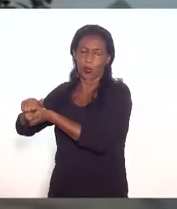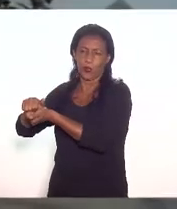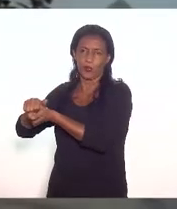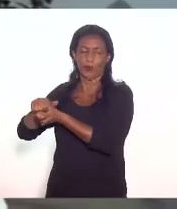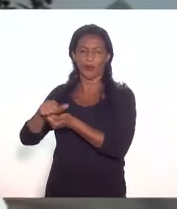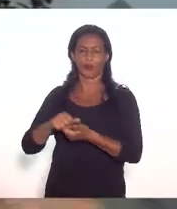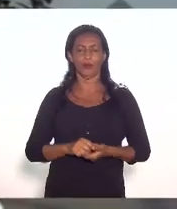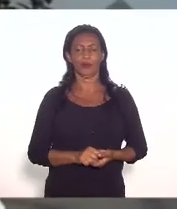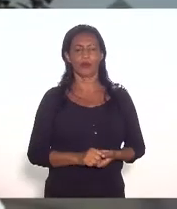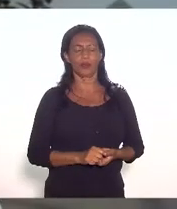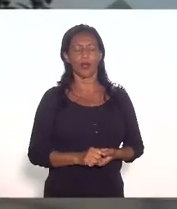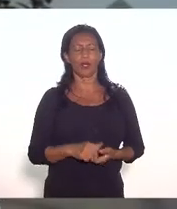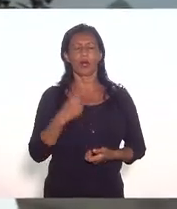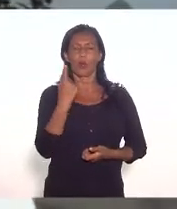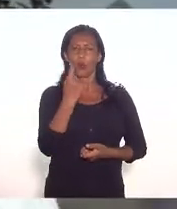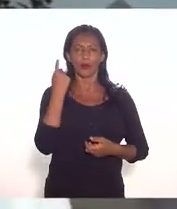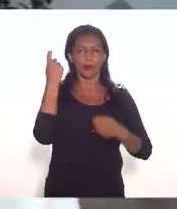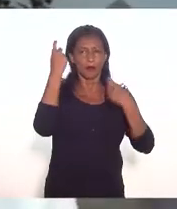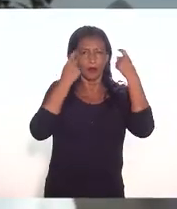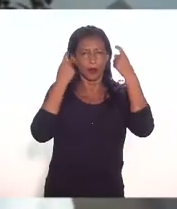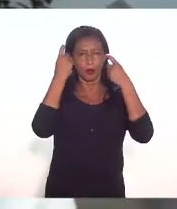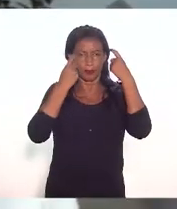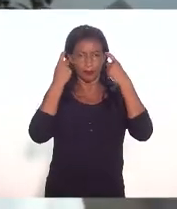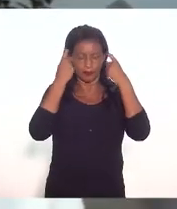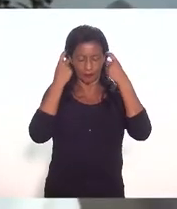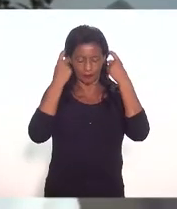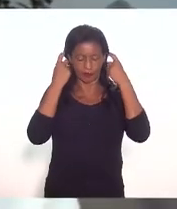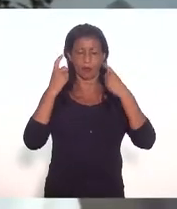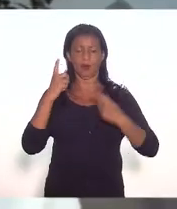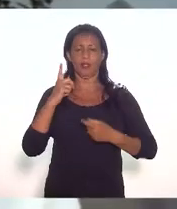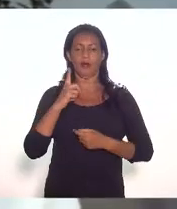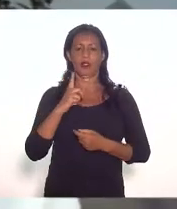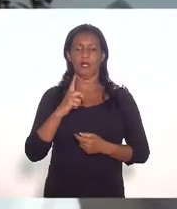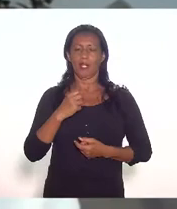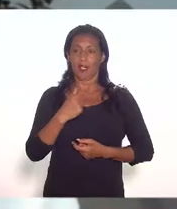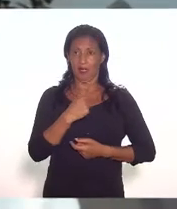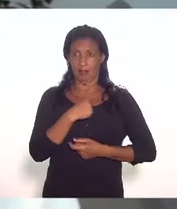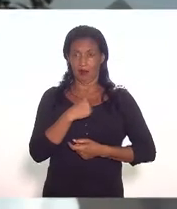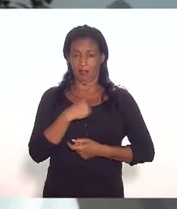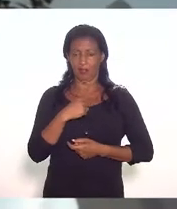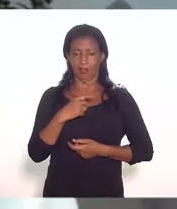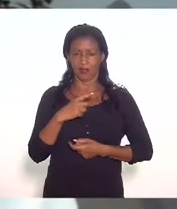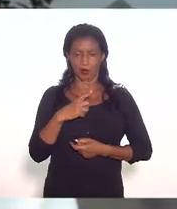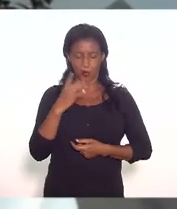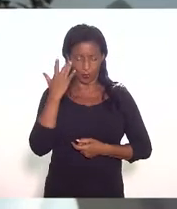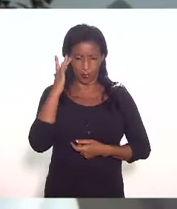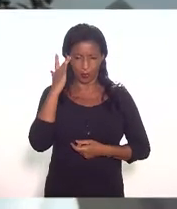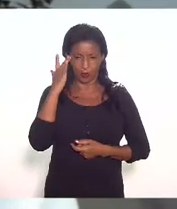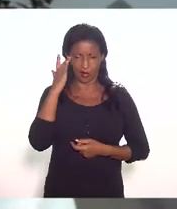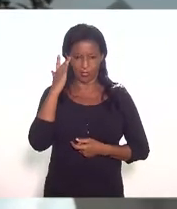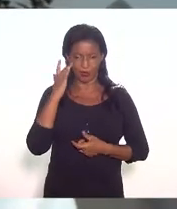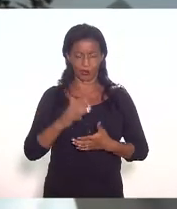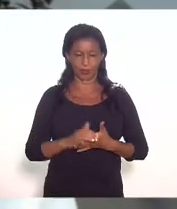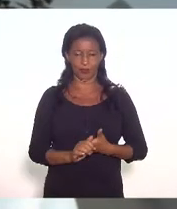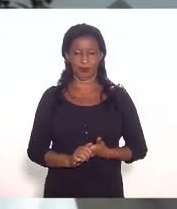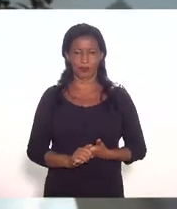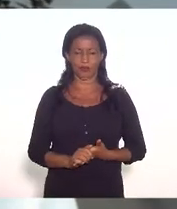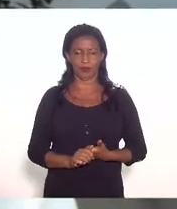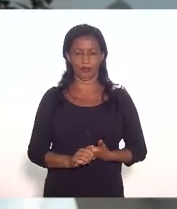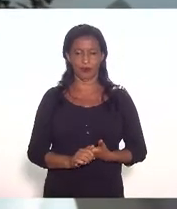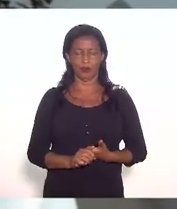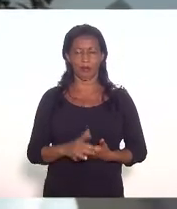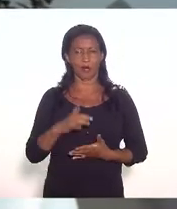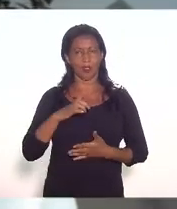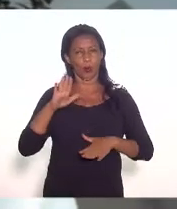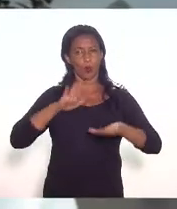com essa preocupação eu acho que nós devemos ter um